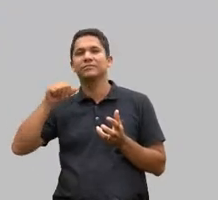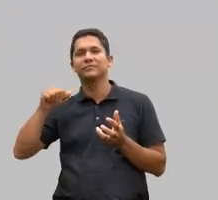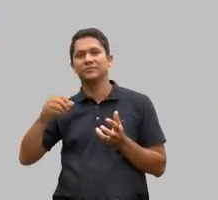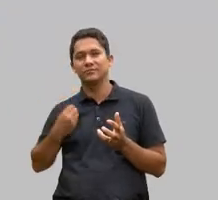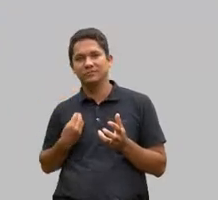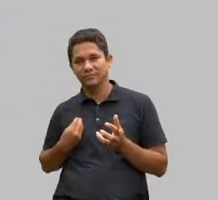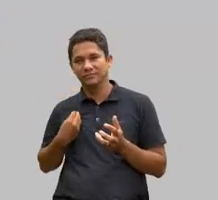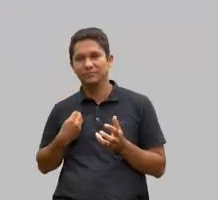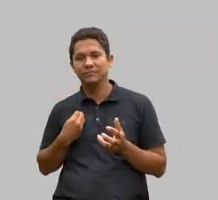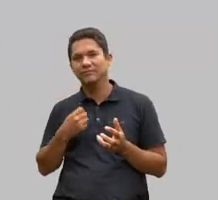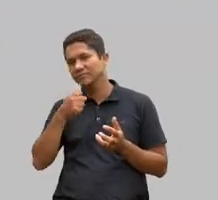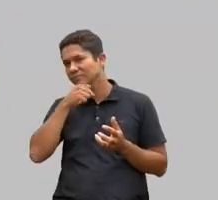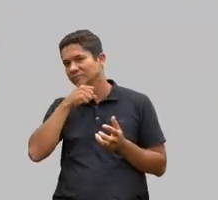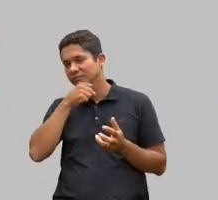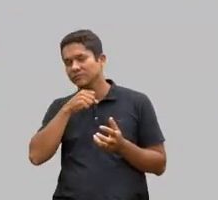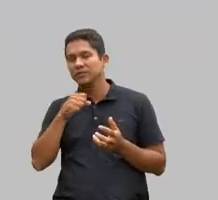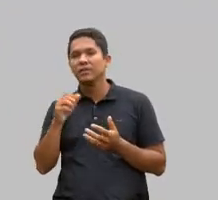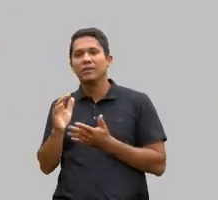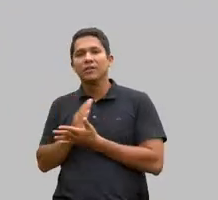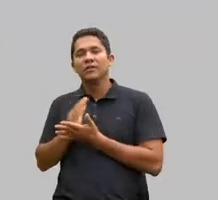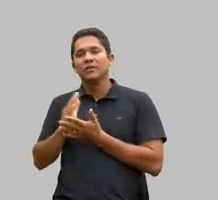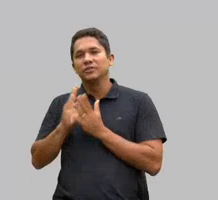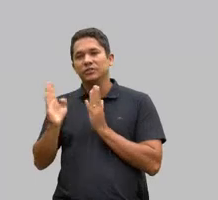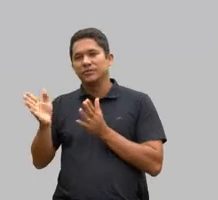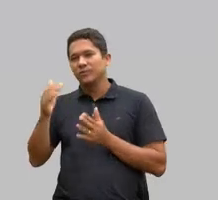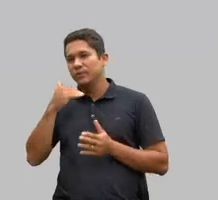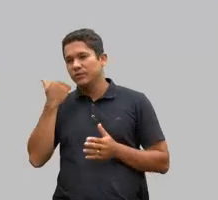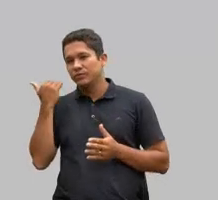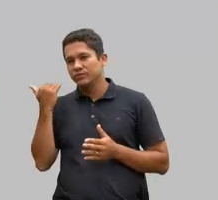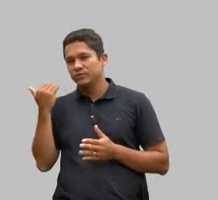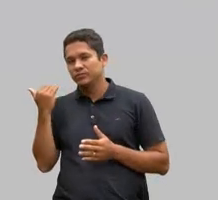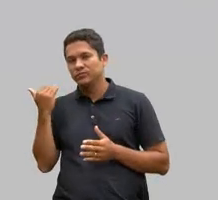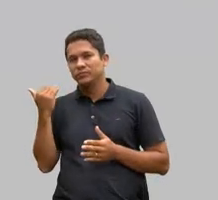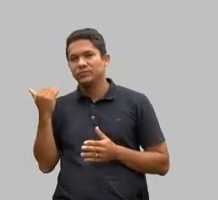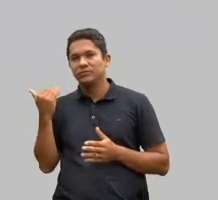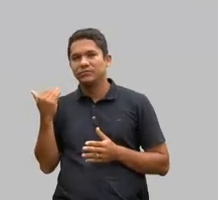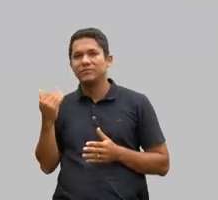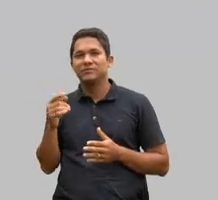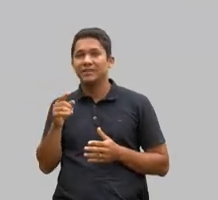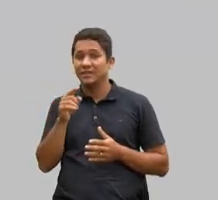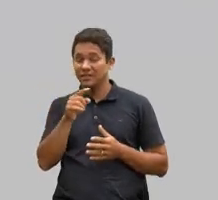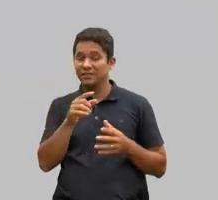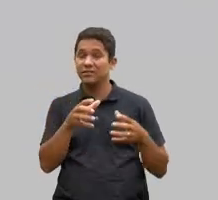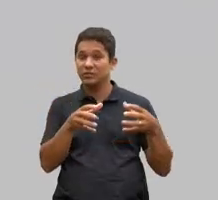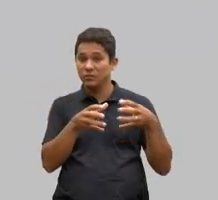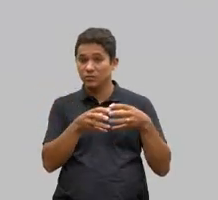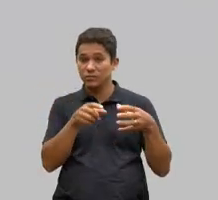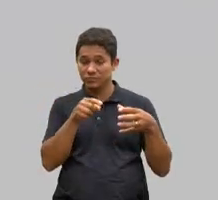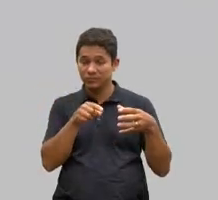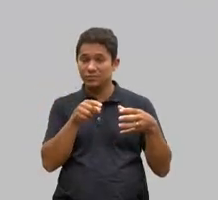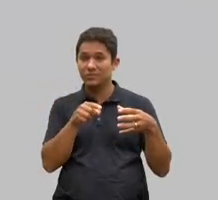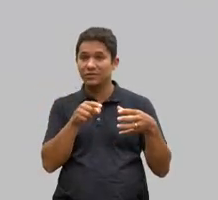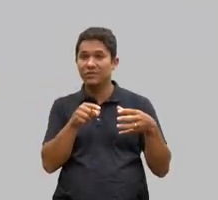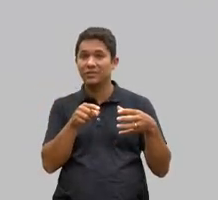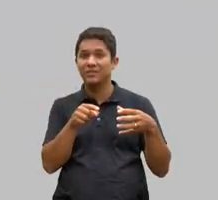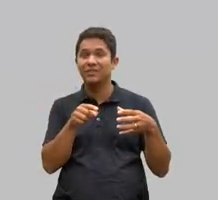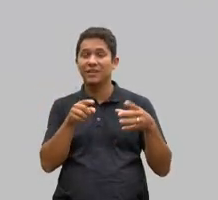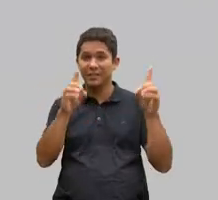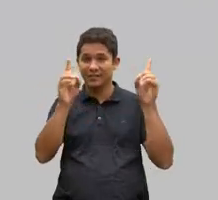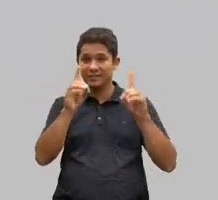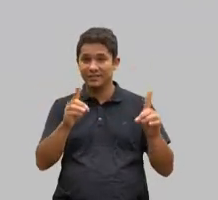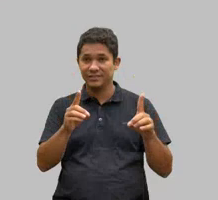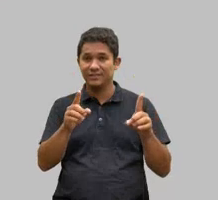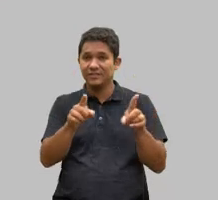idosas e aquelas que já partiram porque essa parcela da população de pessoas com deficiência e com autismo elas são